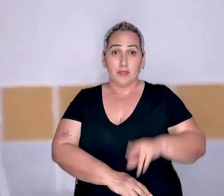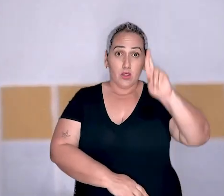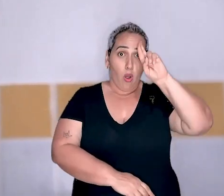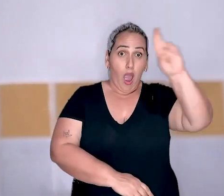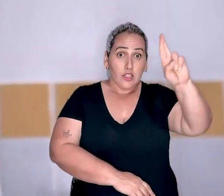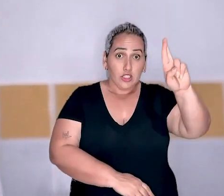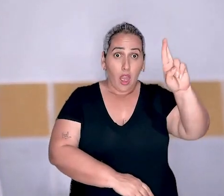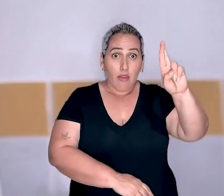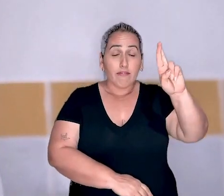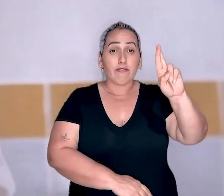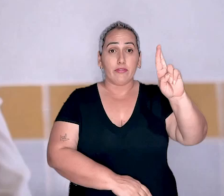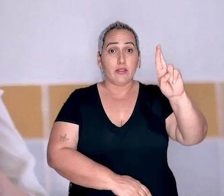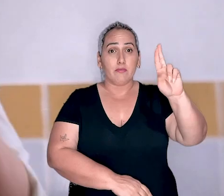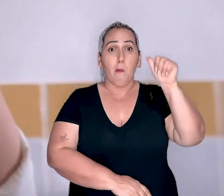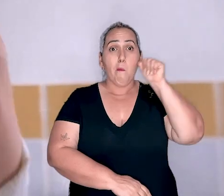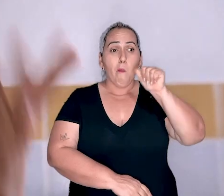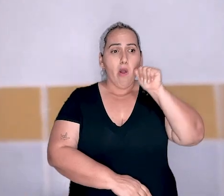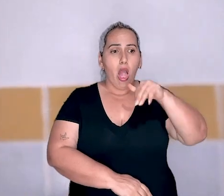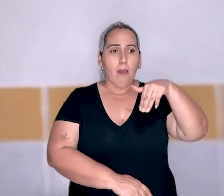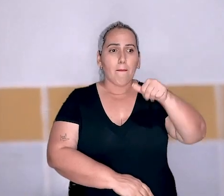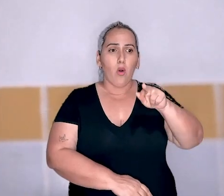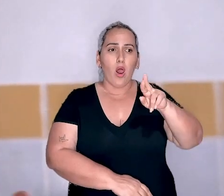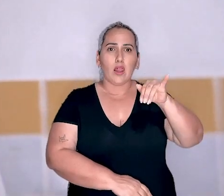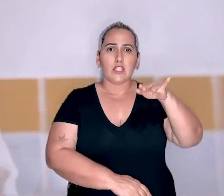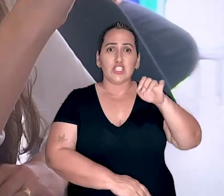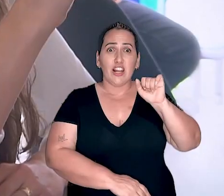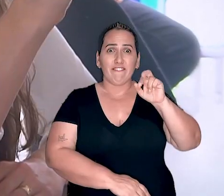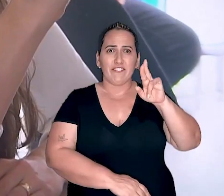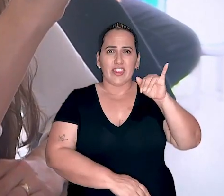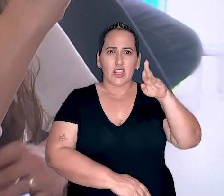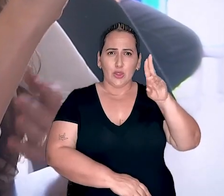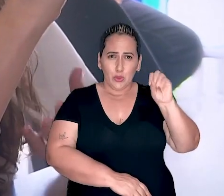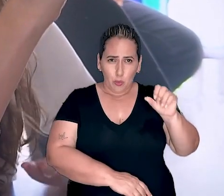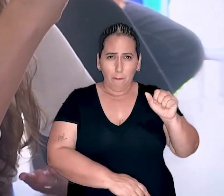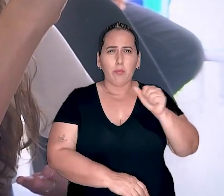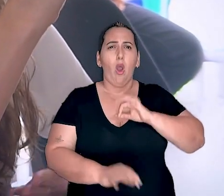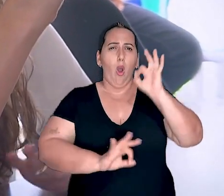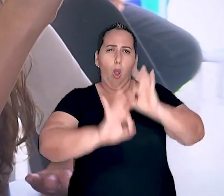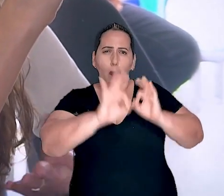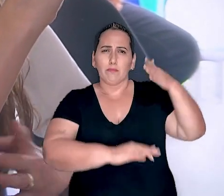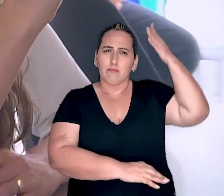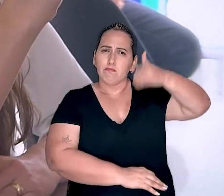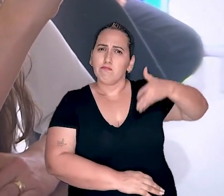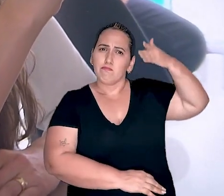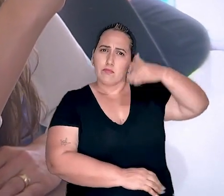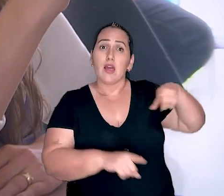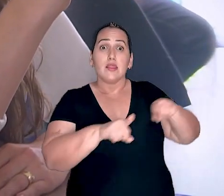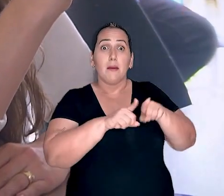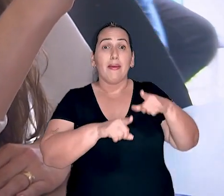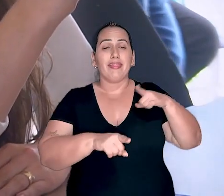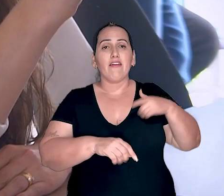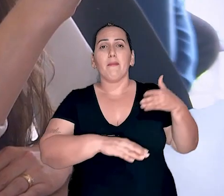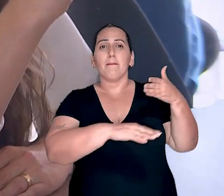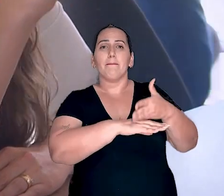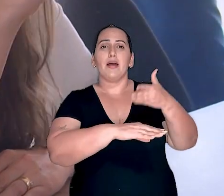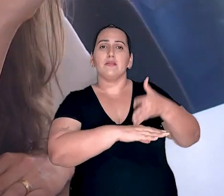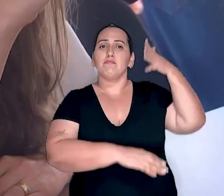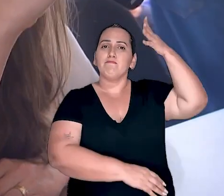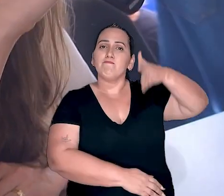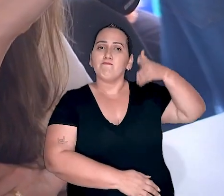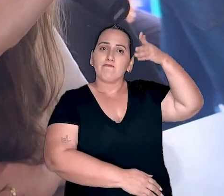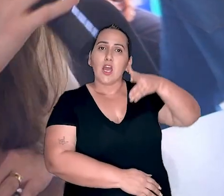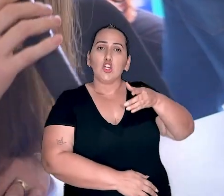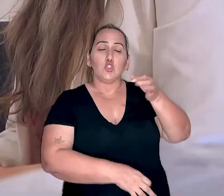54ª Zona Eleitoral, Bonnie Slaviero, mediou a conversa, que teve como uma das convidadas a juíza